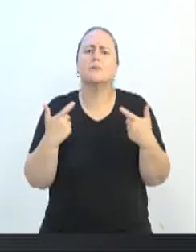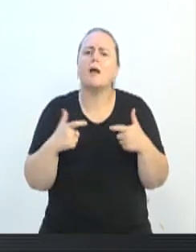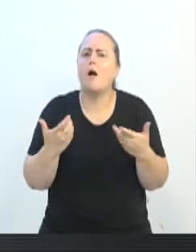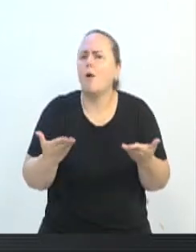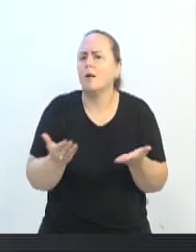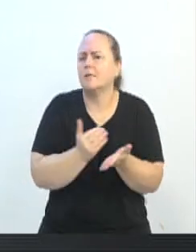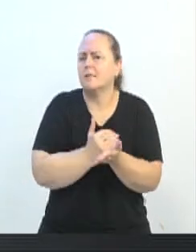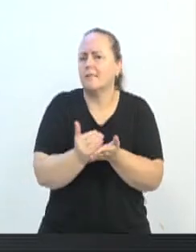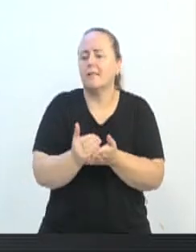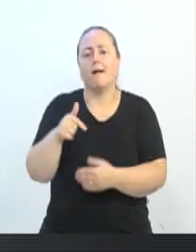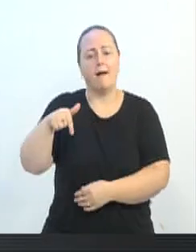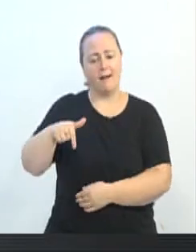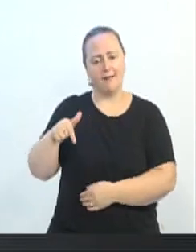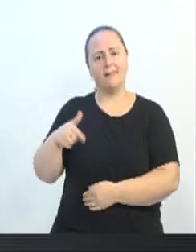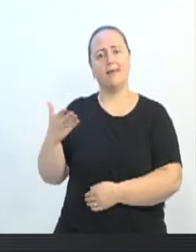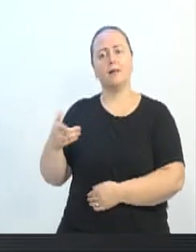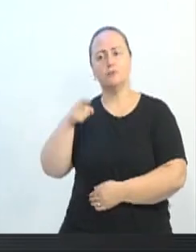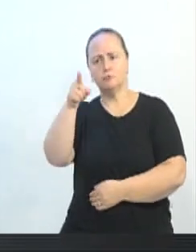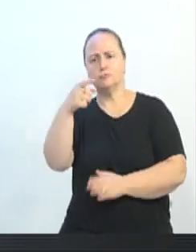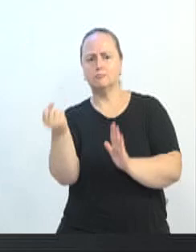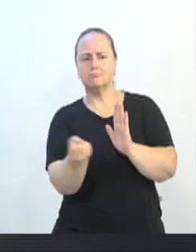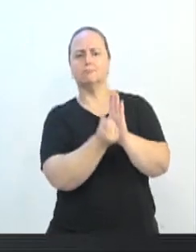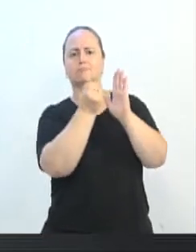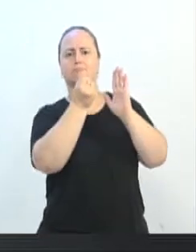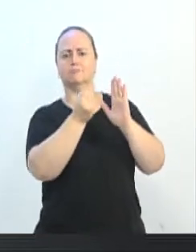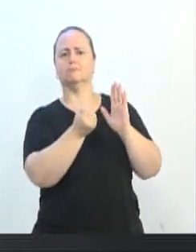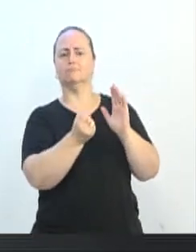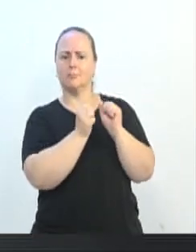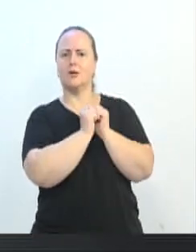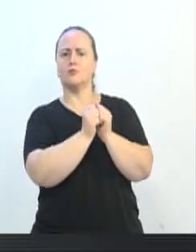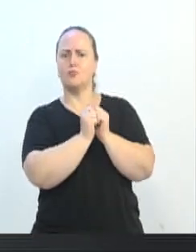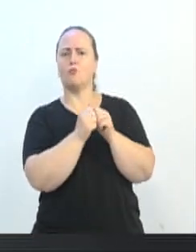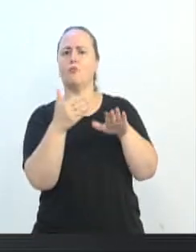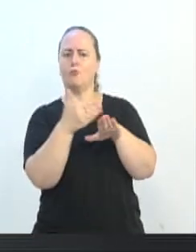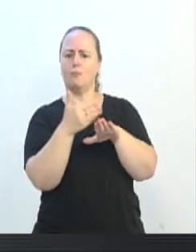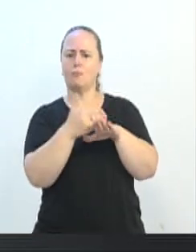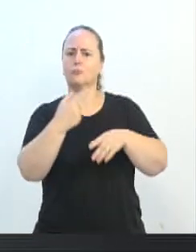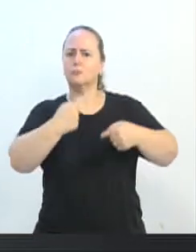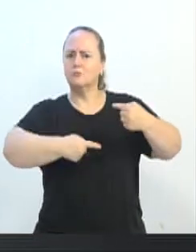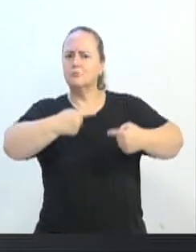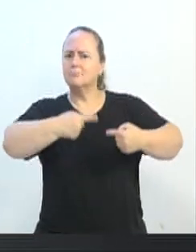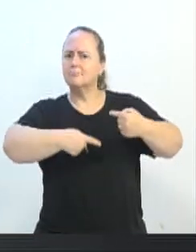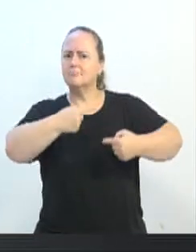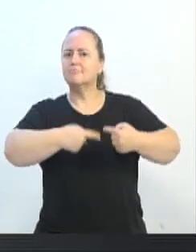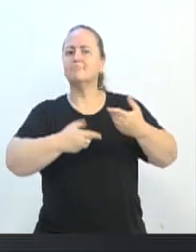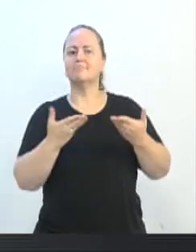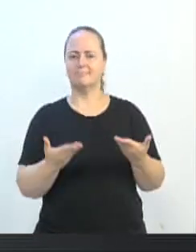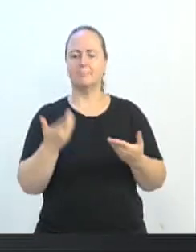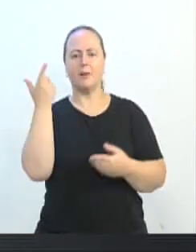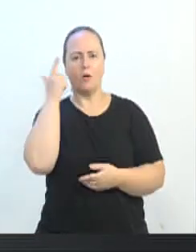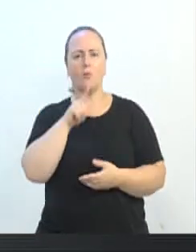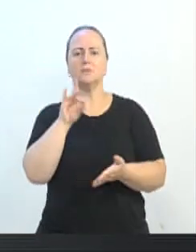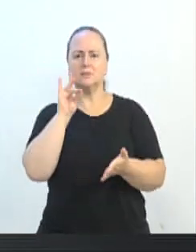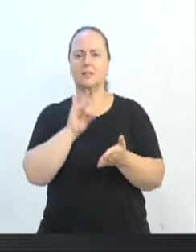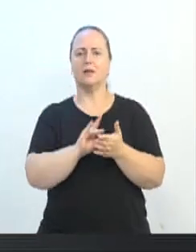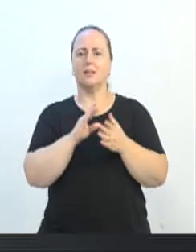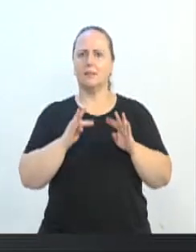tem o seu DNA, principalmente, nós participamos junto, que faz parte do legislativo,